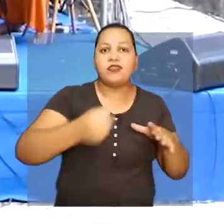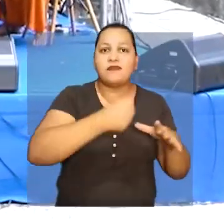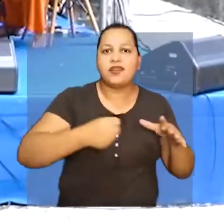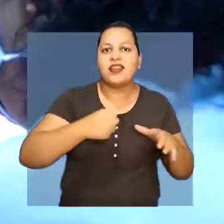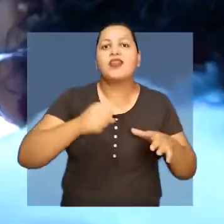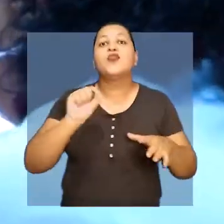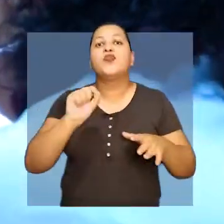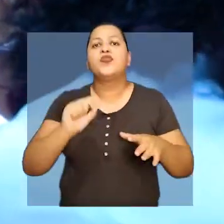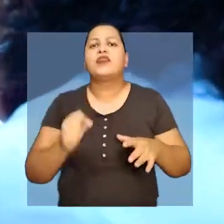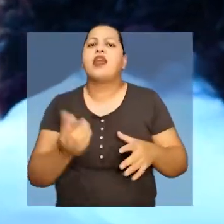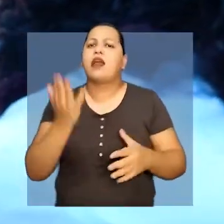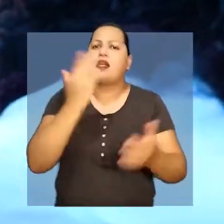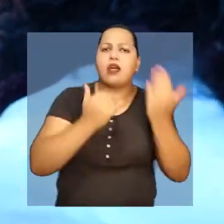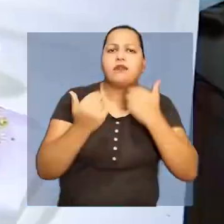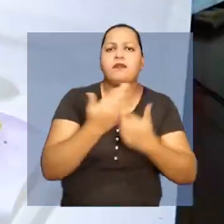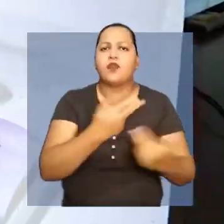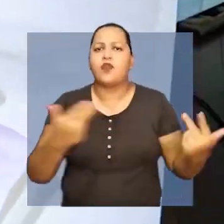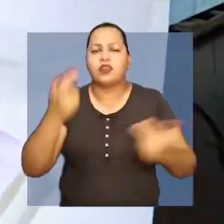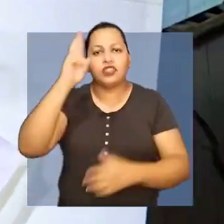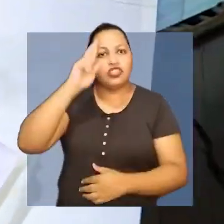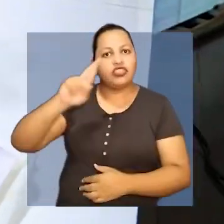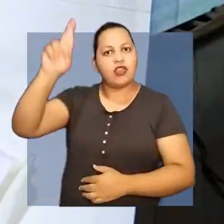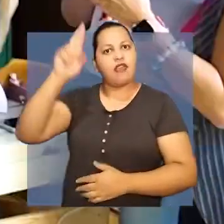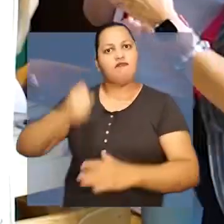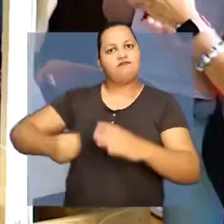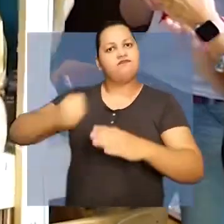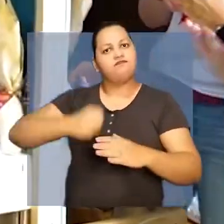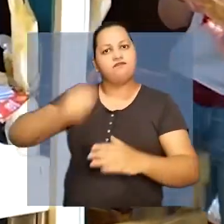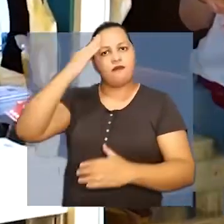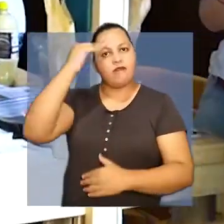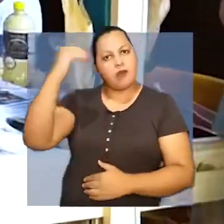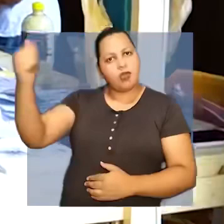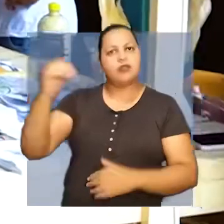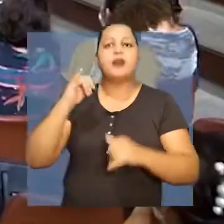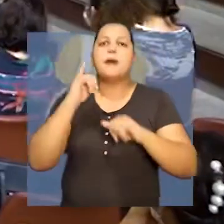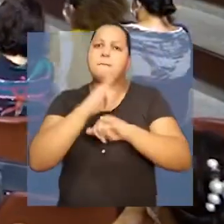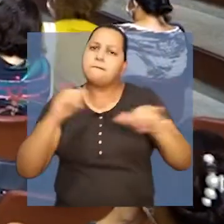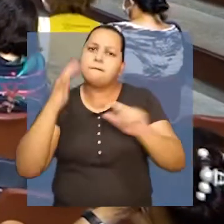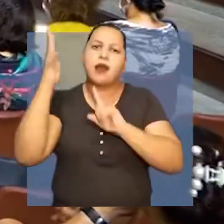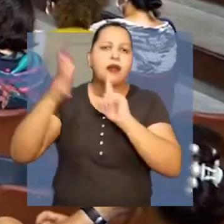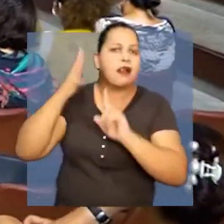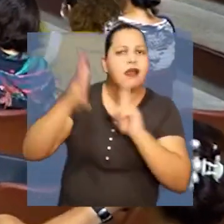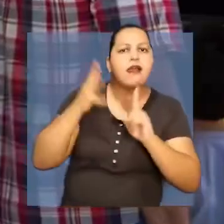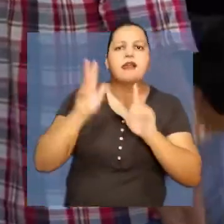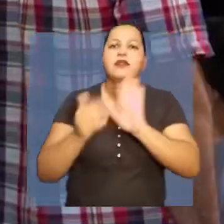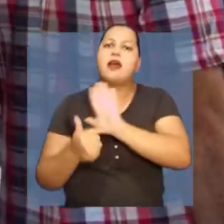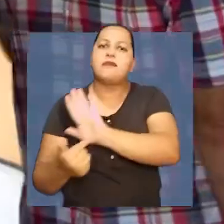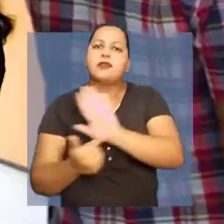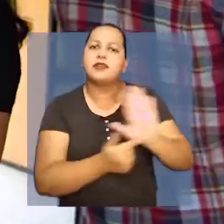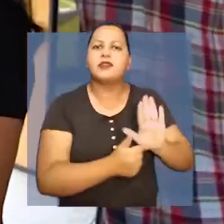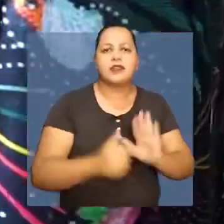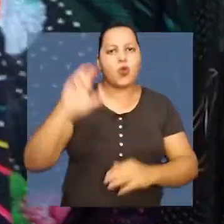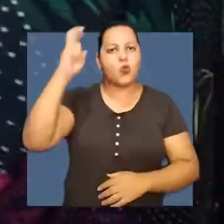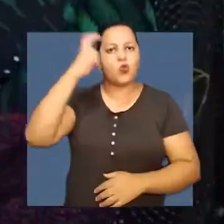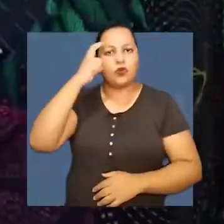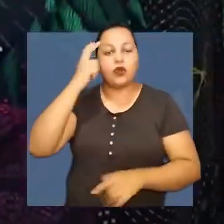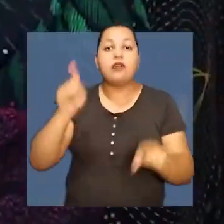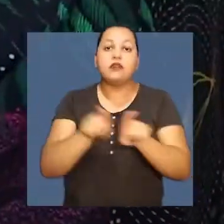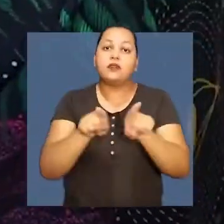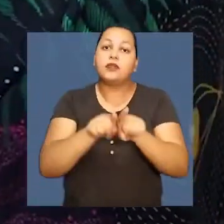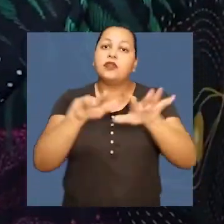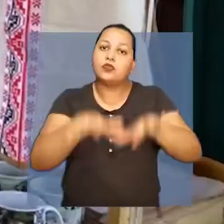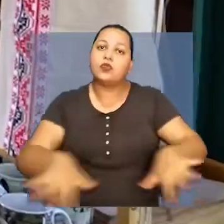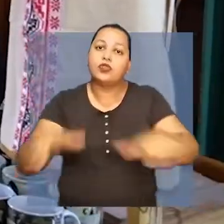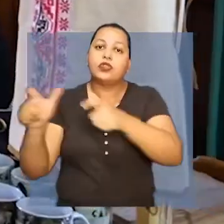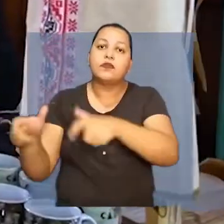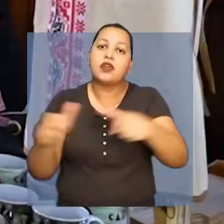Belém, com atrações gastronômicas, presença de chefes de cozinha consagrados, palestras e também apresentações culturais. Além de um espaço